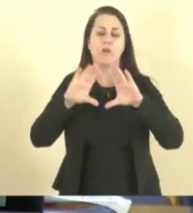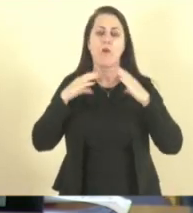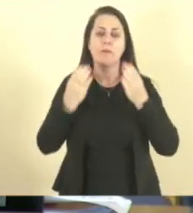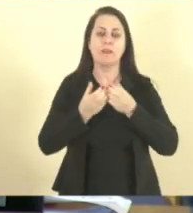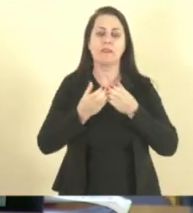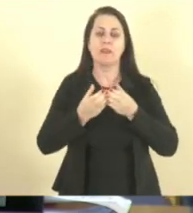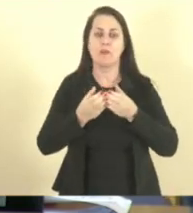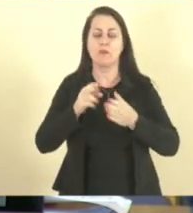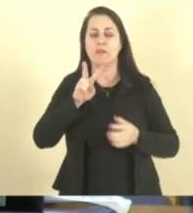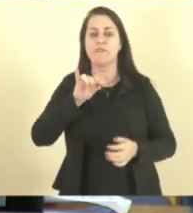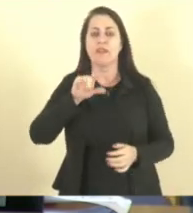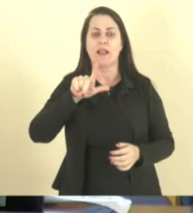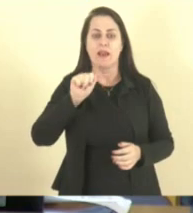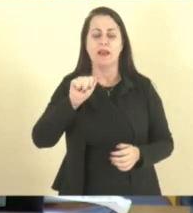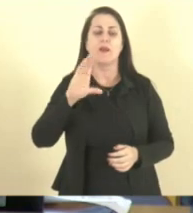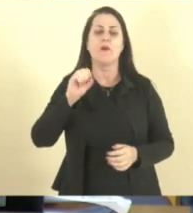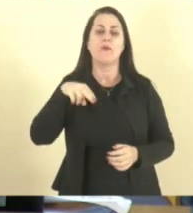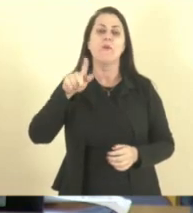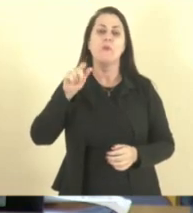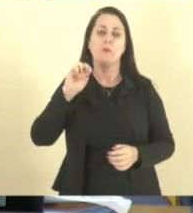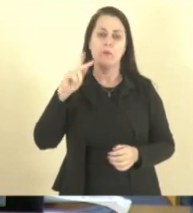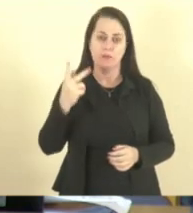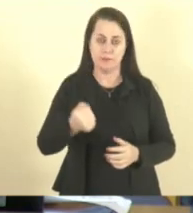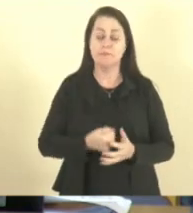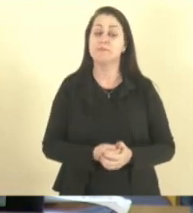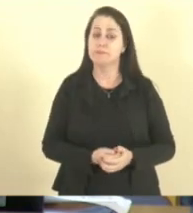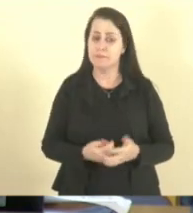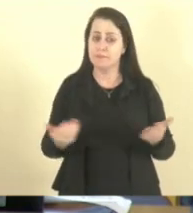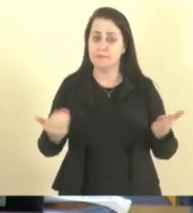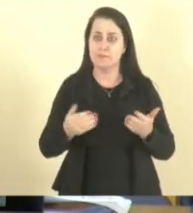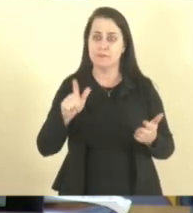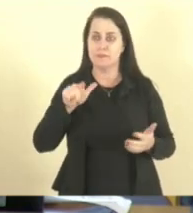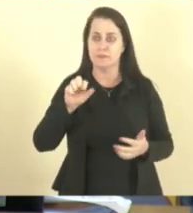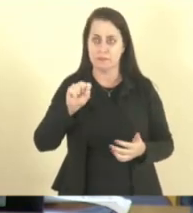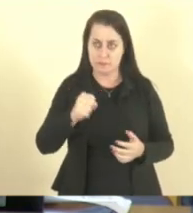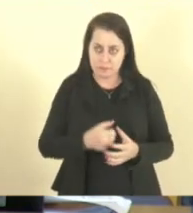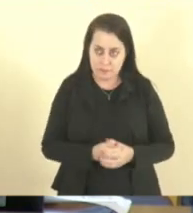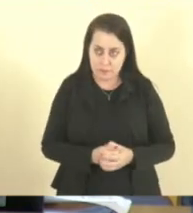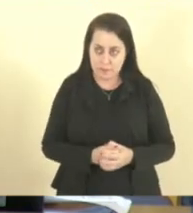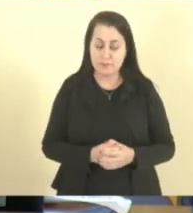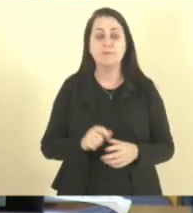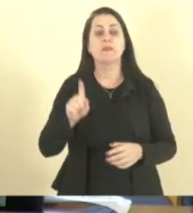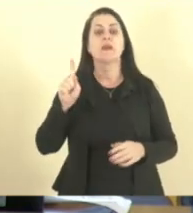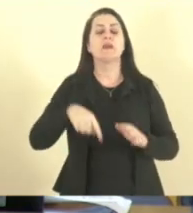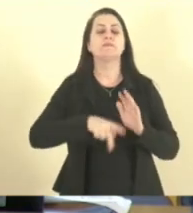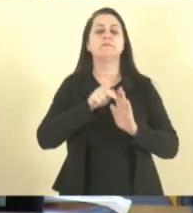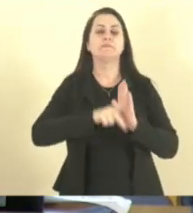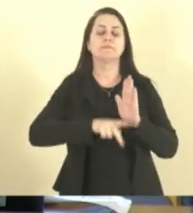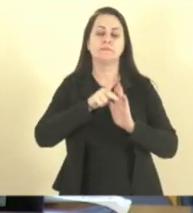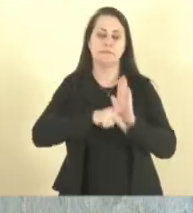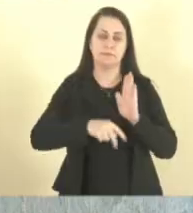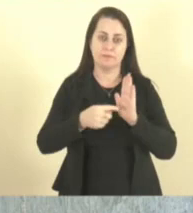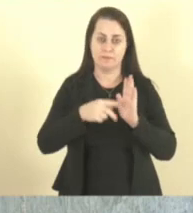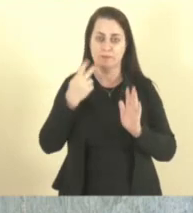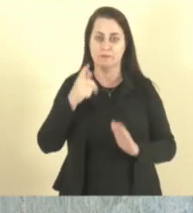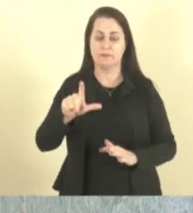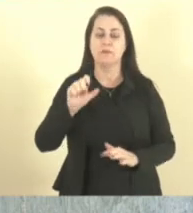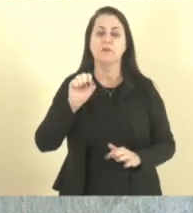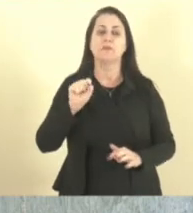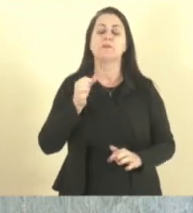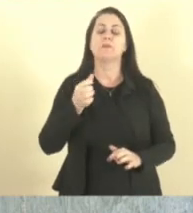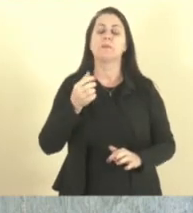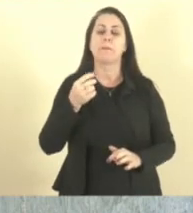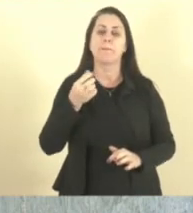Combone. Passo a palavra ao relator, deputado Lucas Caramussa. Presidente, traço de projeto sobre prioridade, PL 862, de